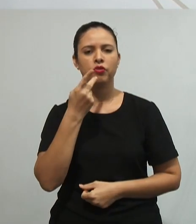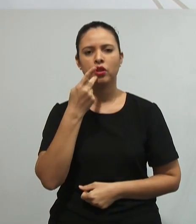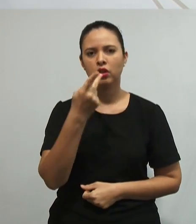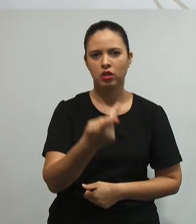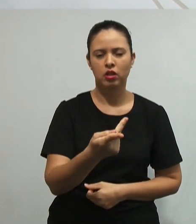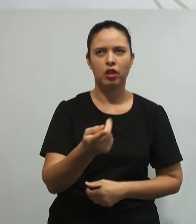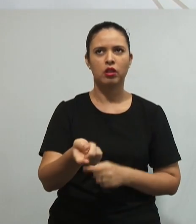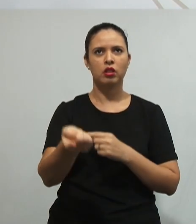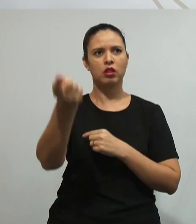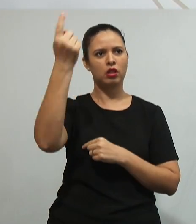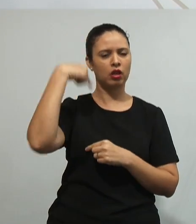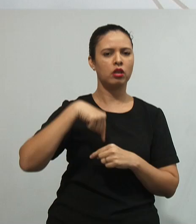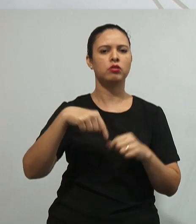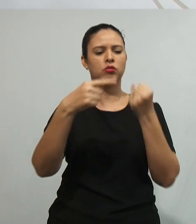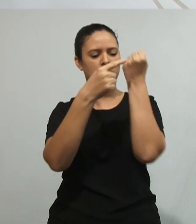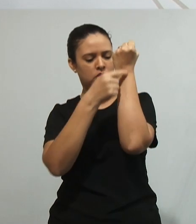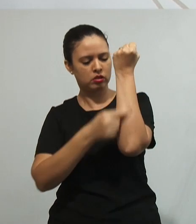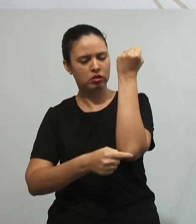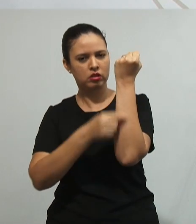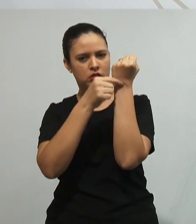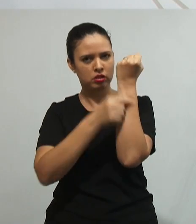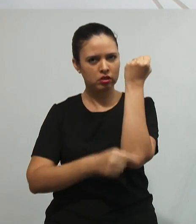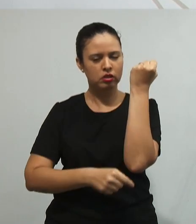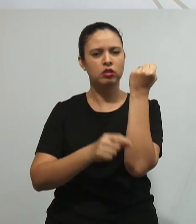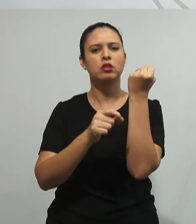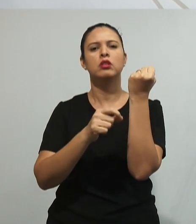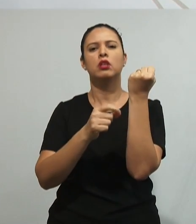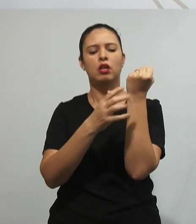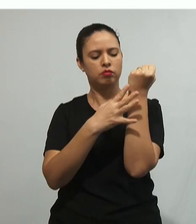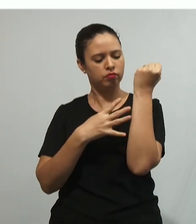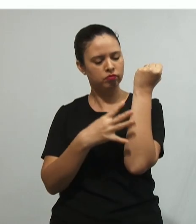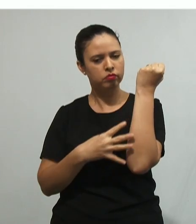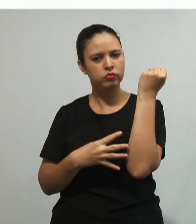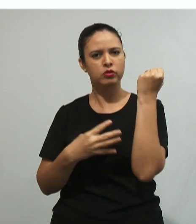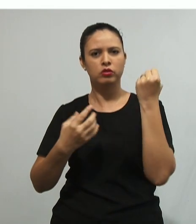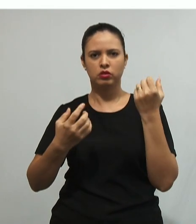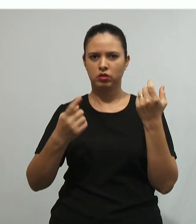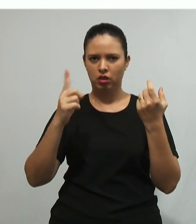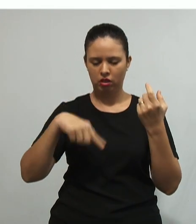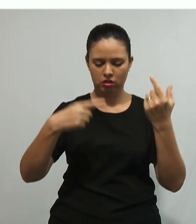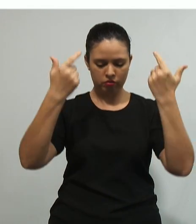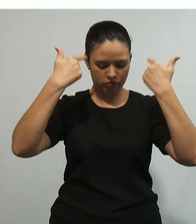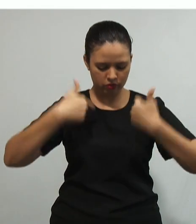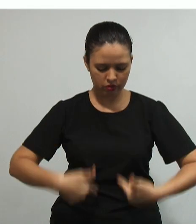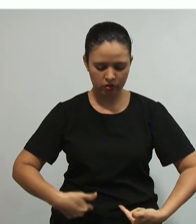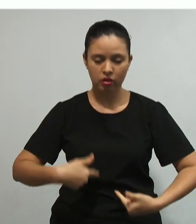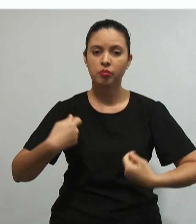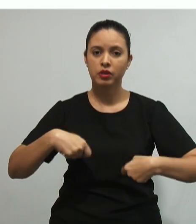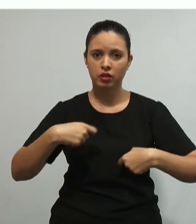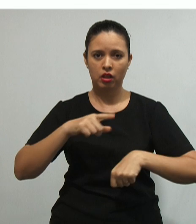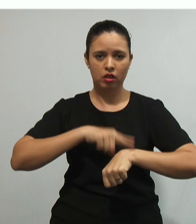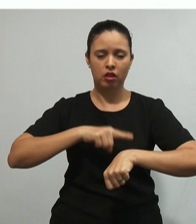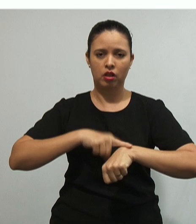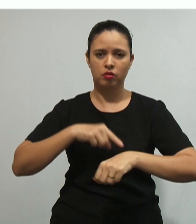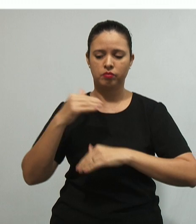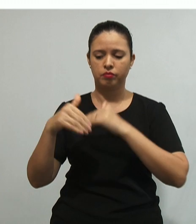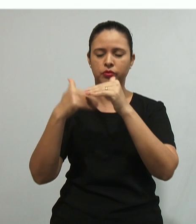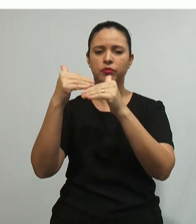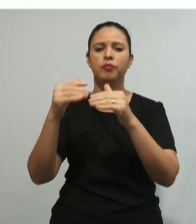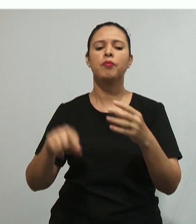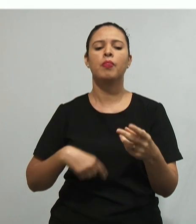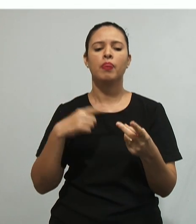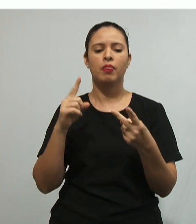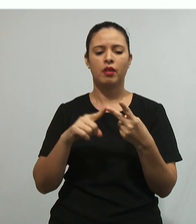nervoso precisava, né, ter esse processo de maturação. O segundo é o fator de experiência de exercício,